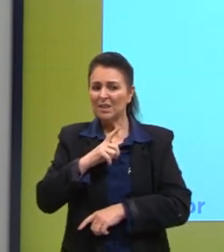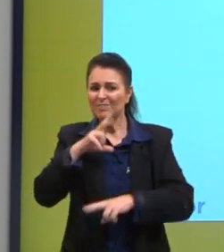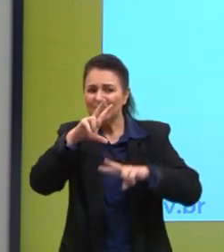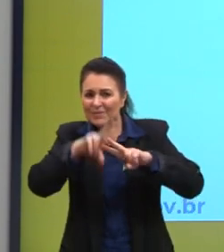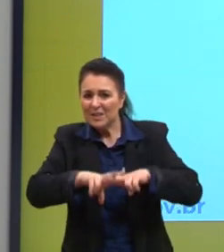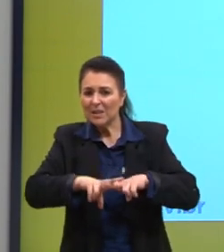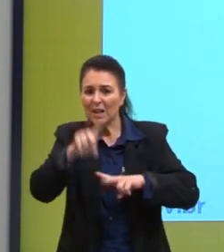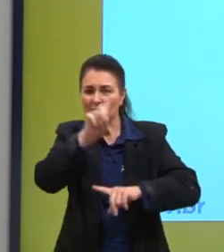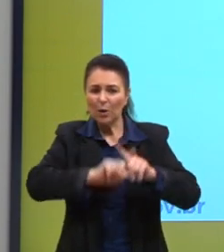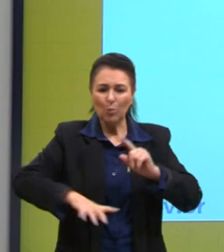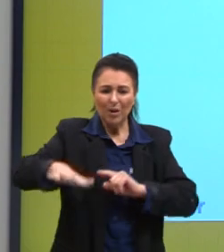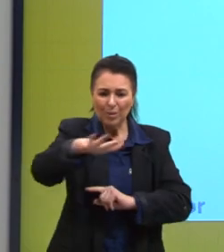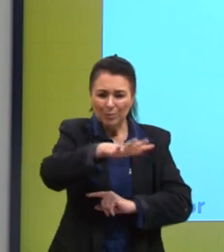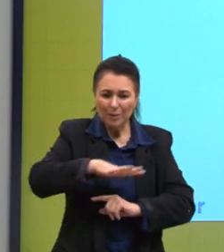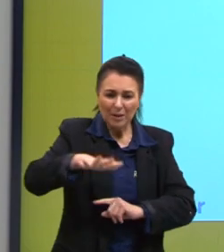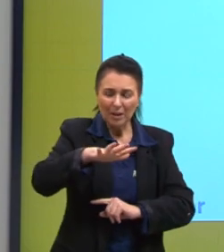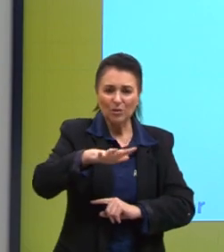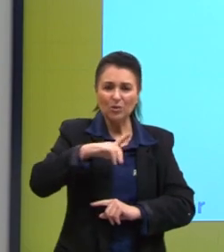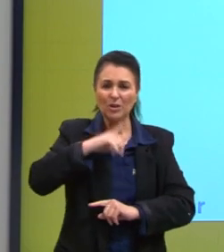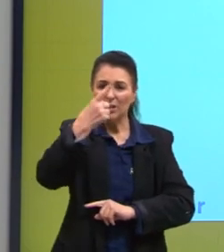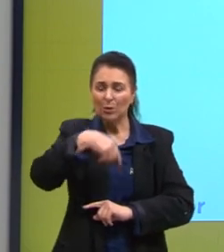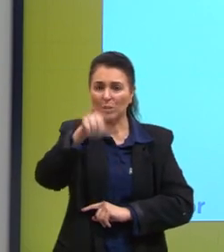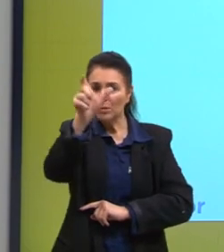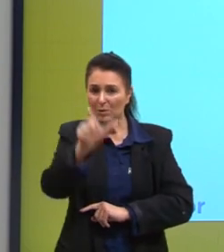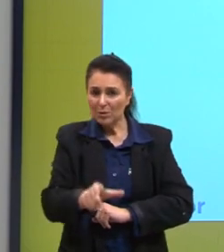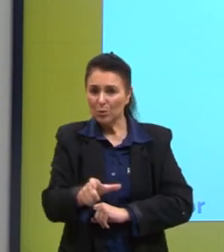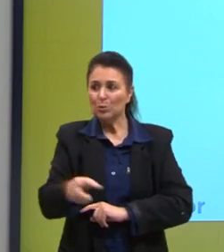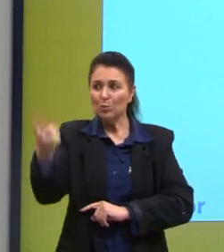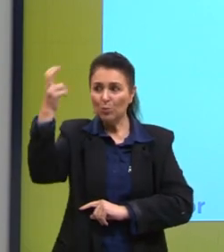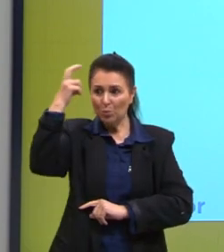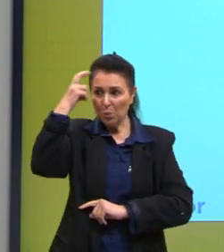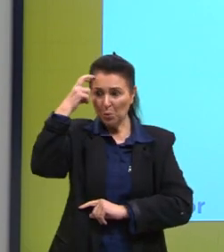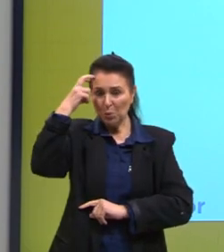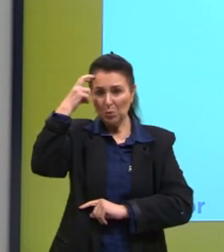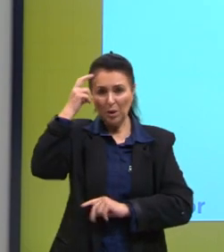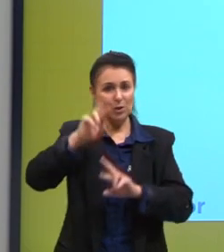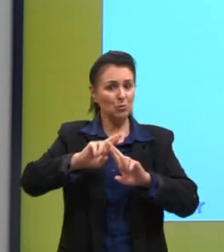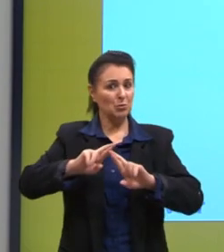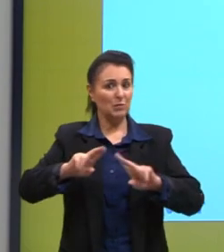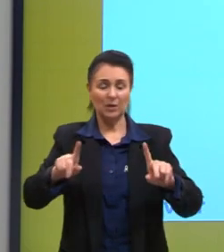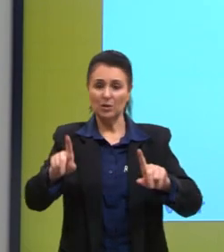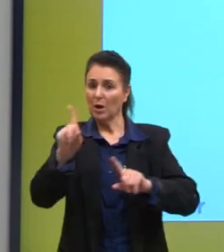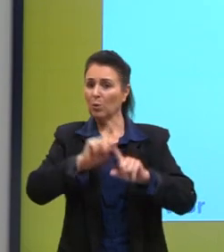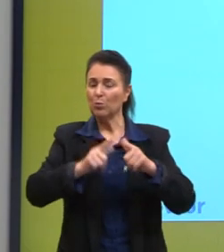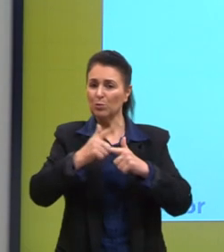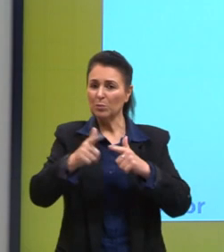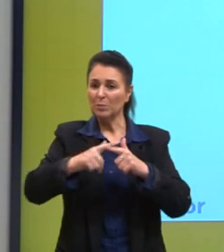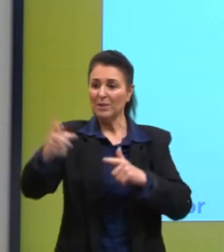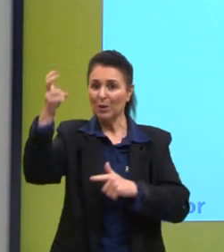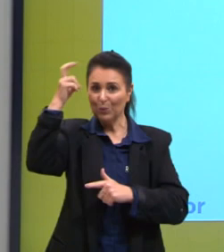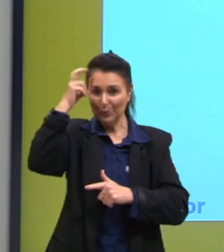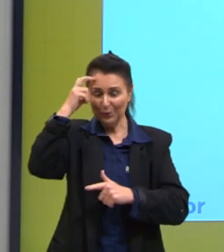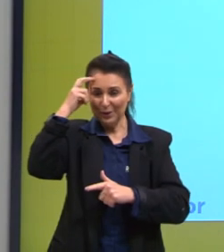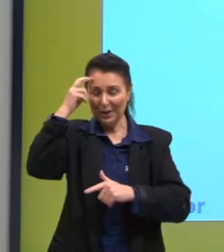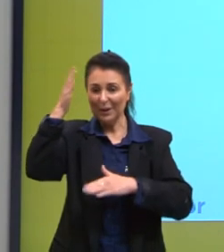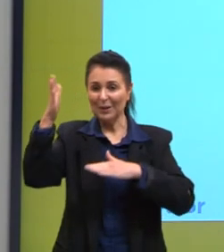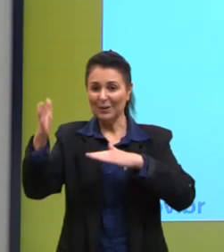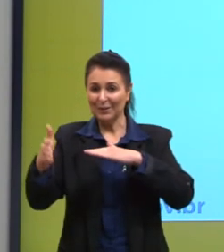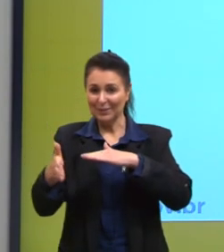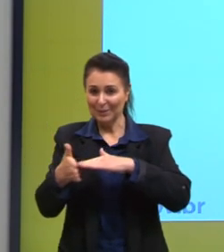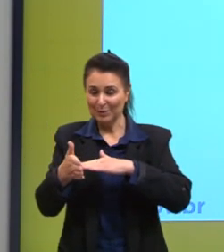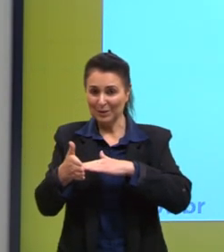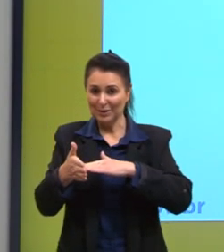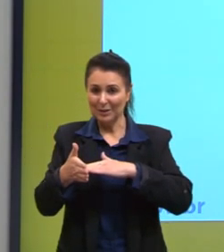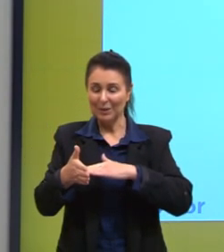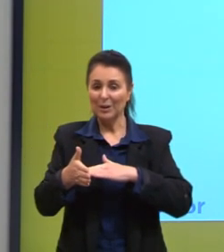em algum ambiente onde já tem outras pessoas culturalmente estabelecidas. são alguns problemas da cultura contemporânea. Eu